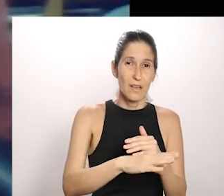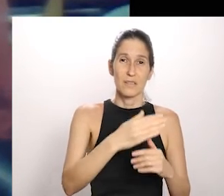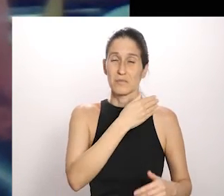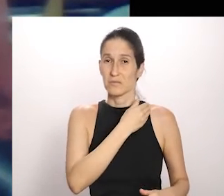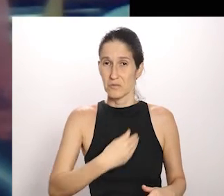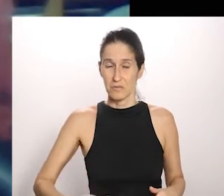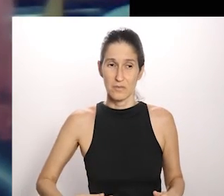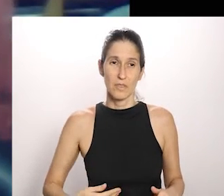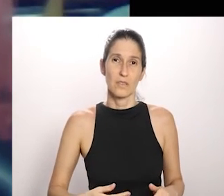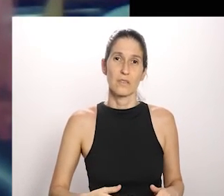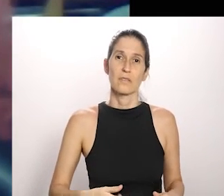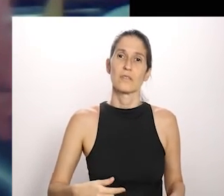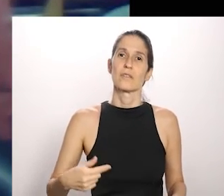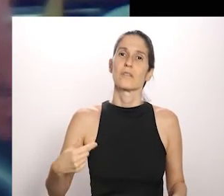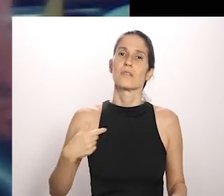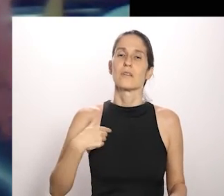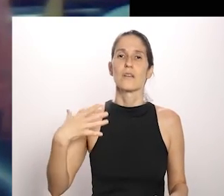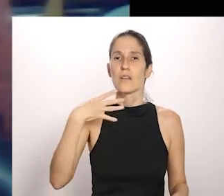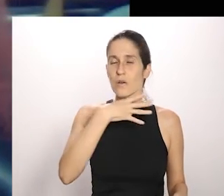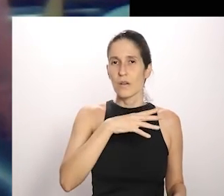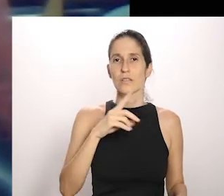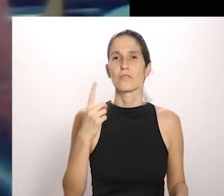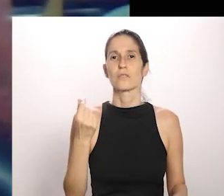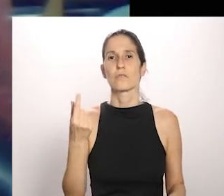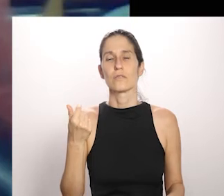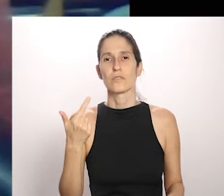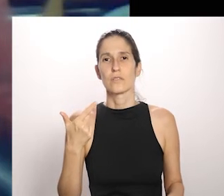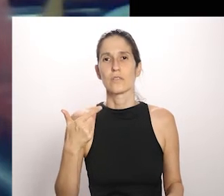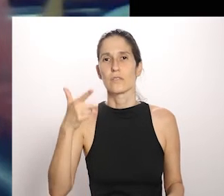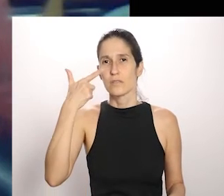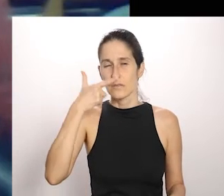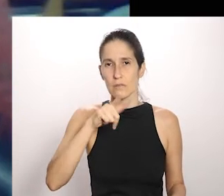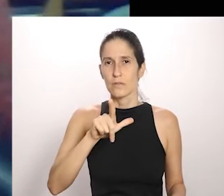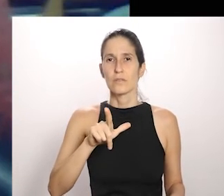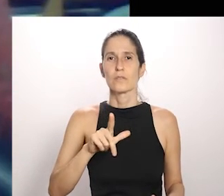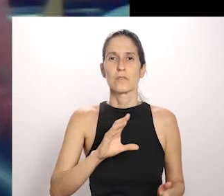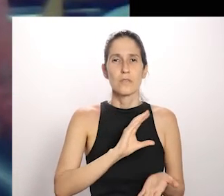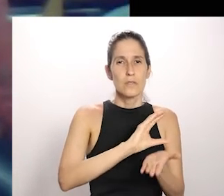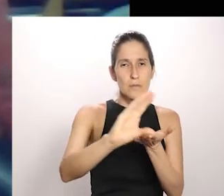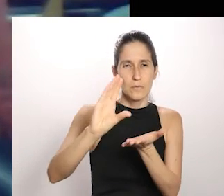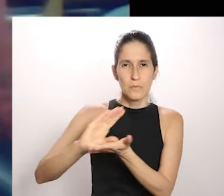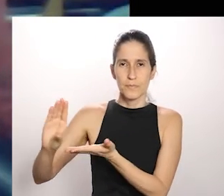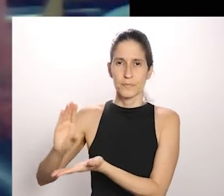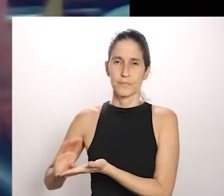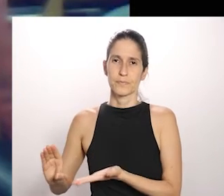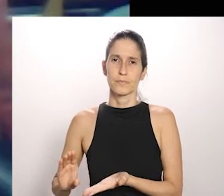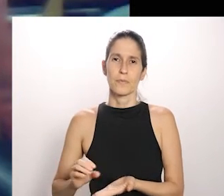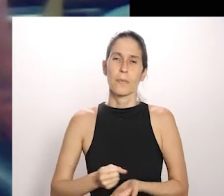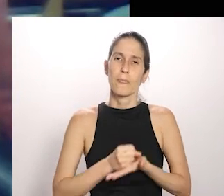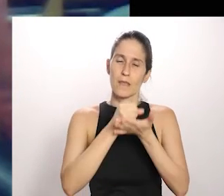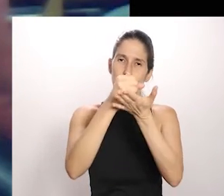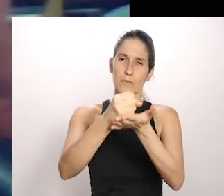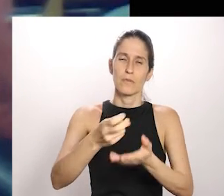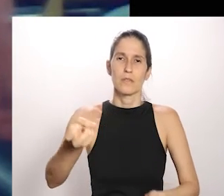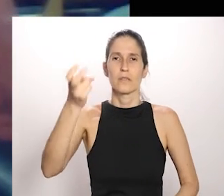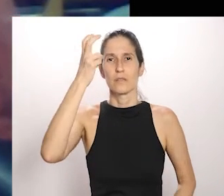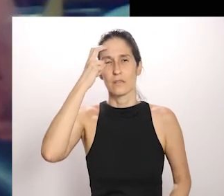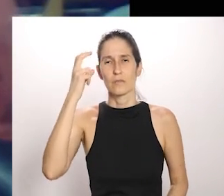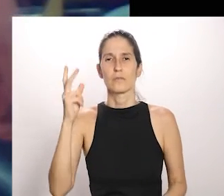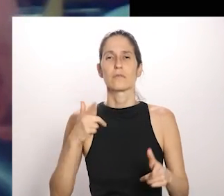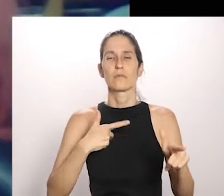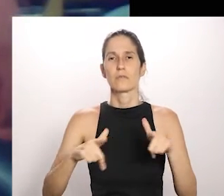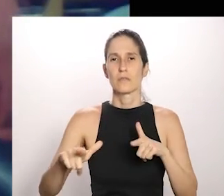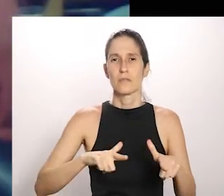que estava parado e acho que está na hora desse dinheiro ser realmente colocado para contribuir